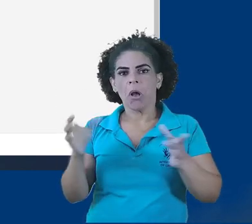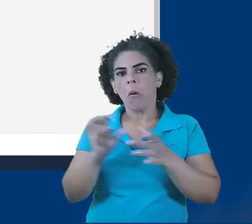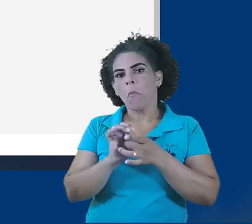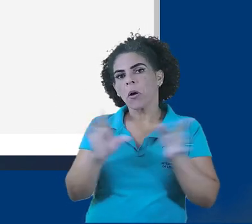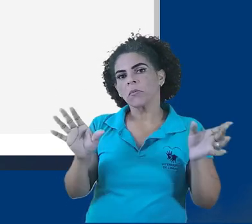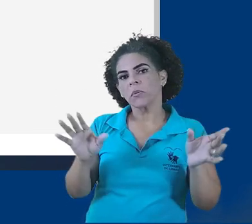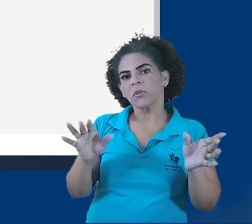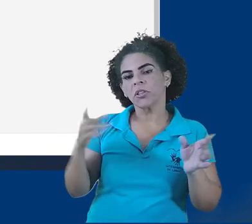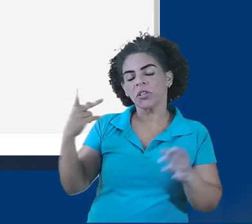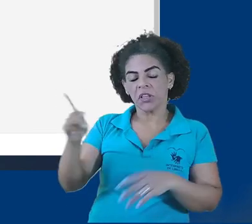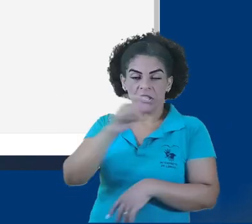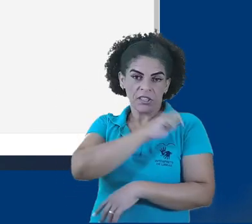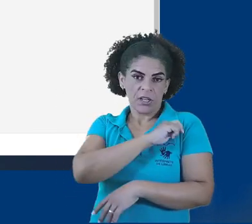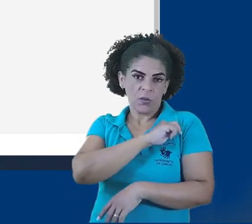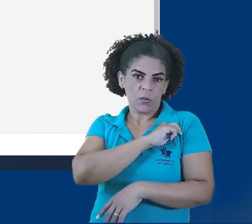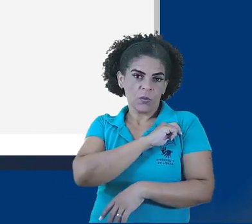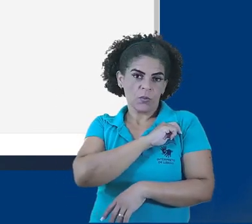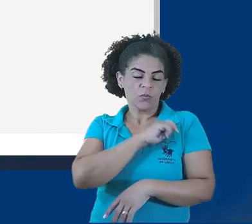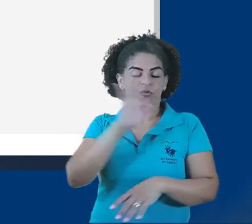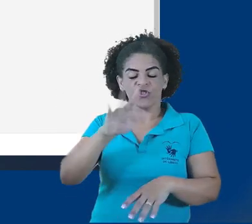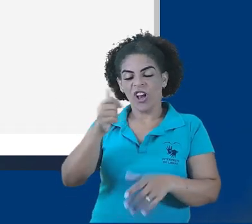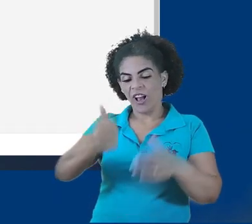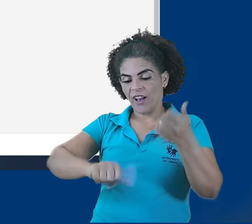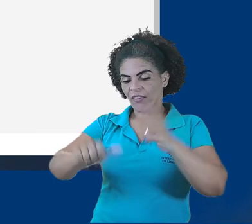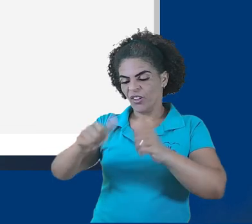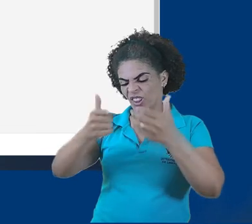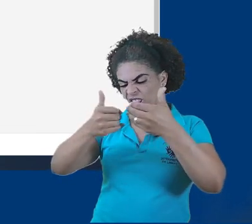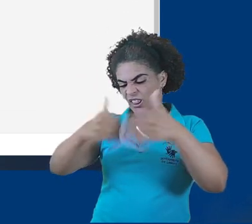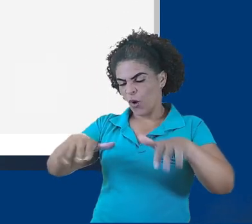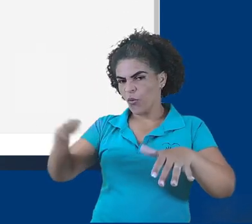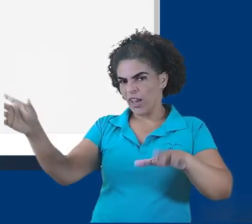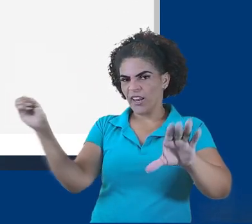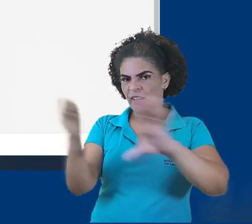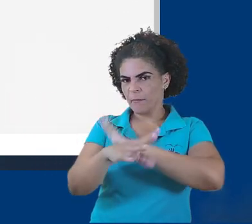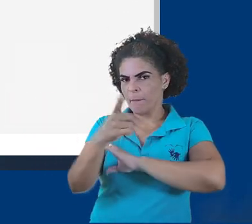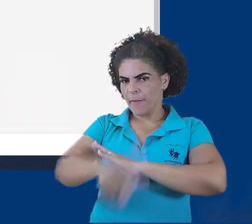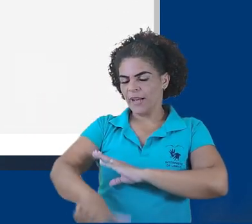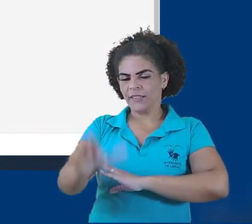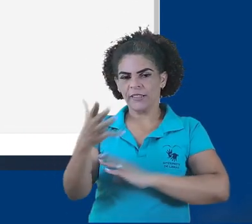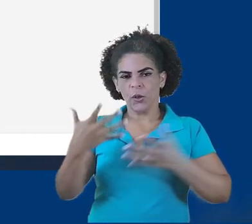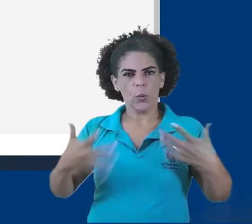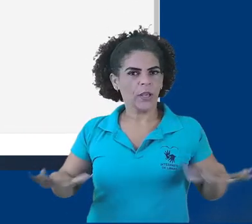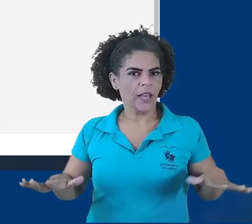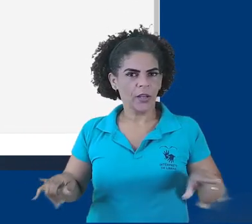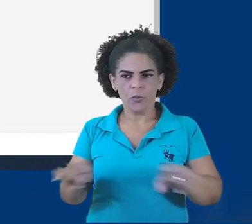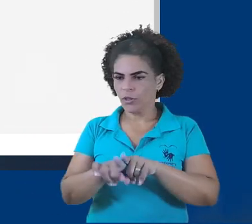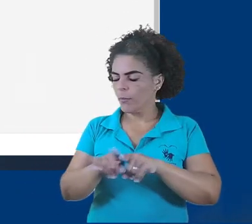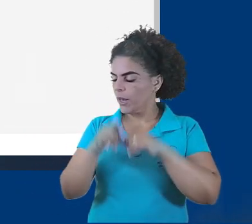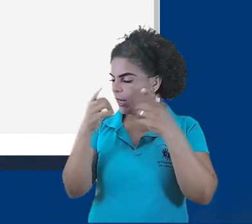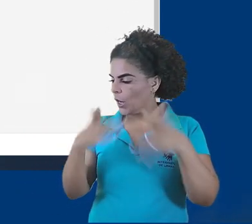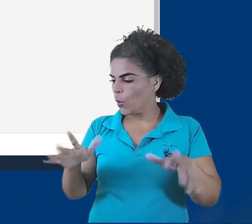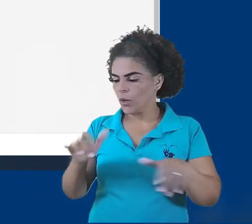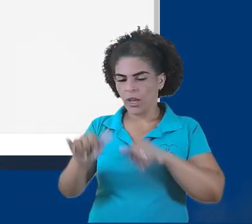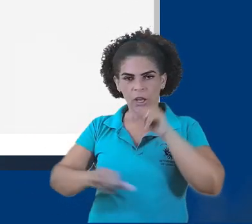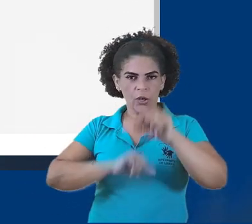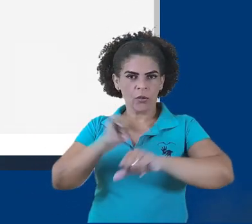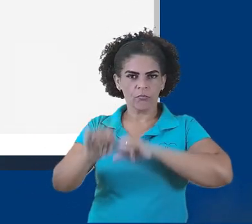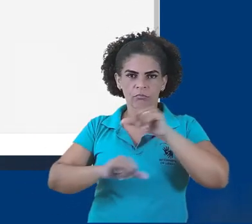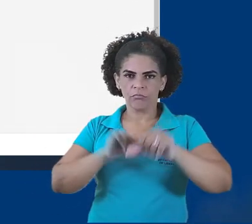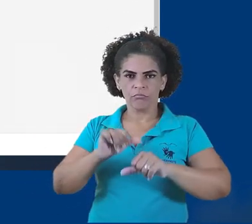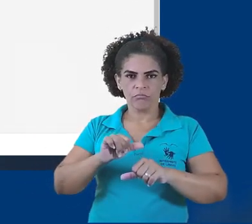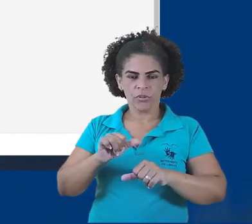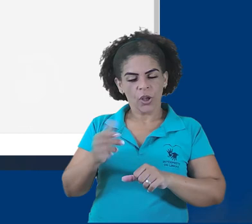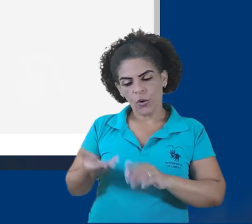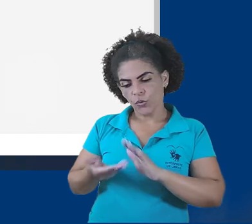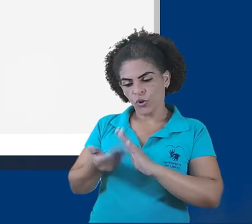se eu posso permitir outra tentativa deste usuário. Já avaliei, não quero permitir outra tentativa. Também não quero notificar